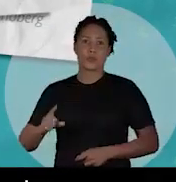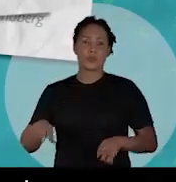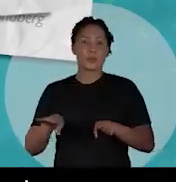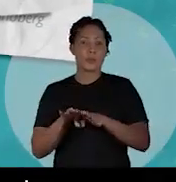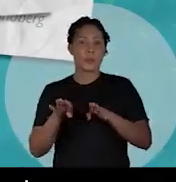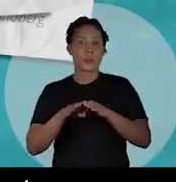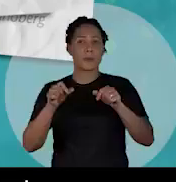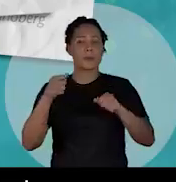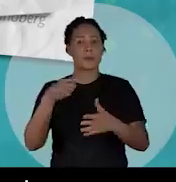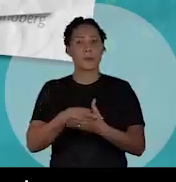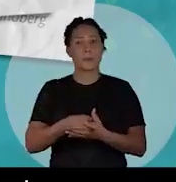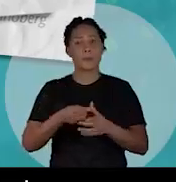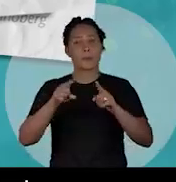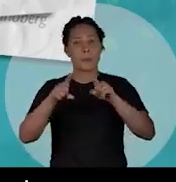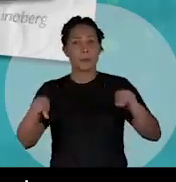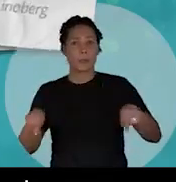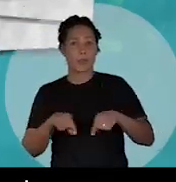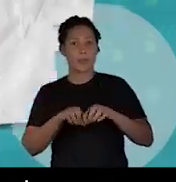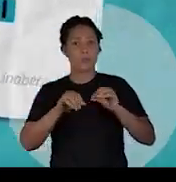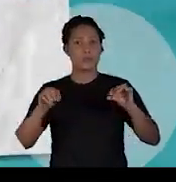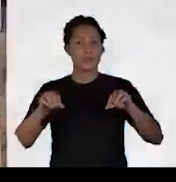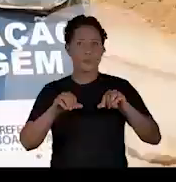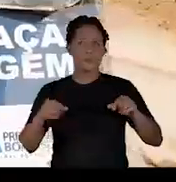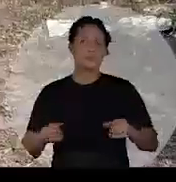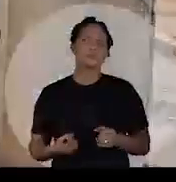do terreno superfaturado da energia solar.